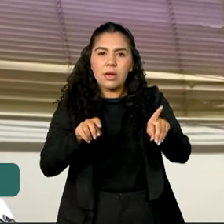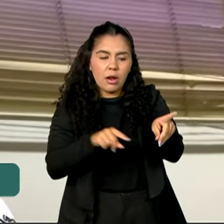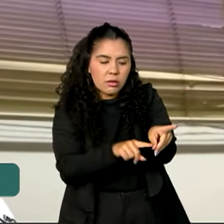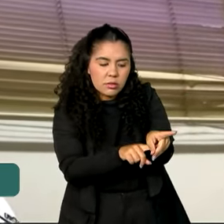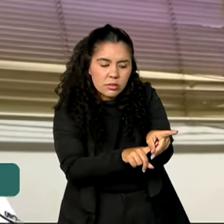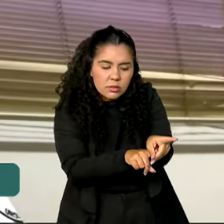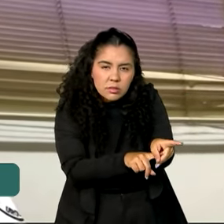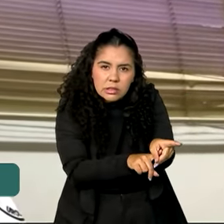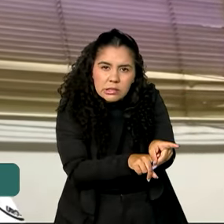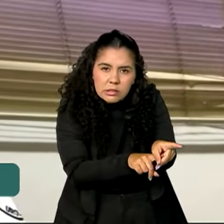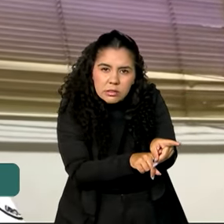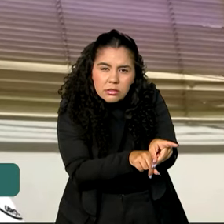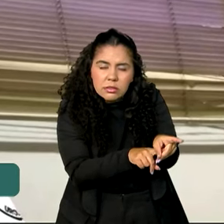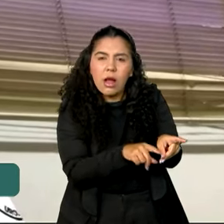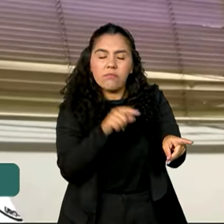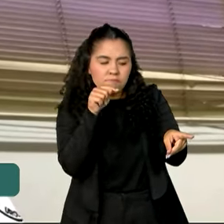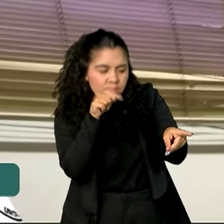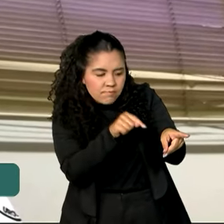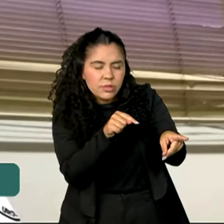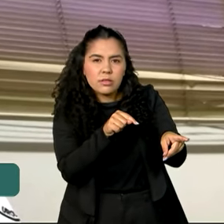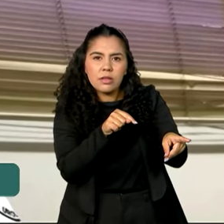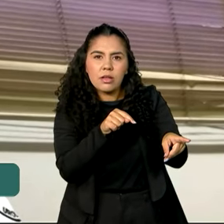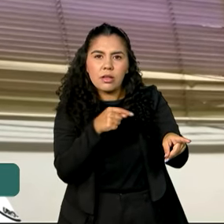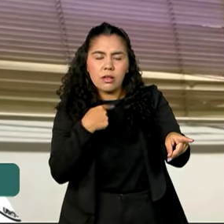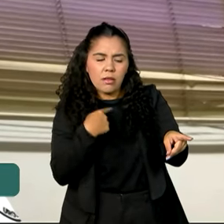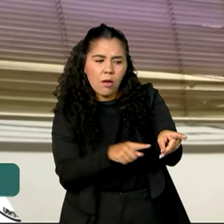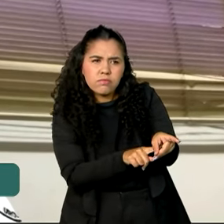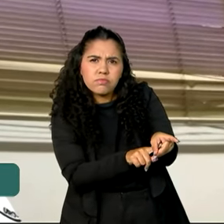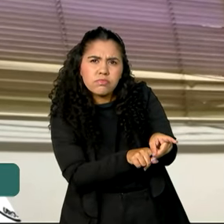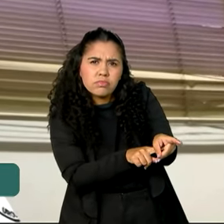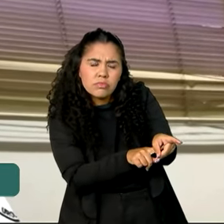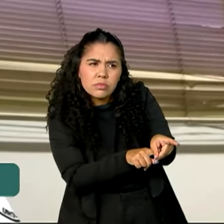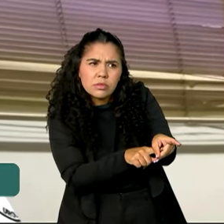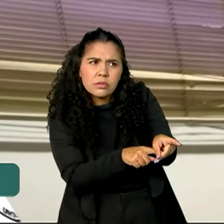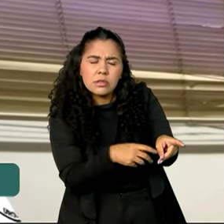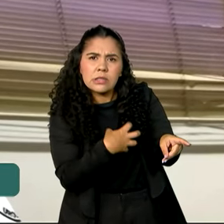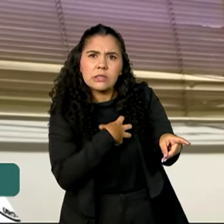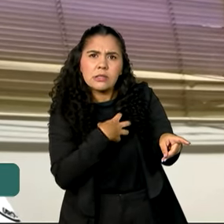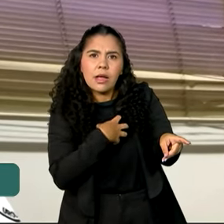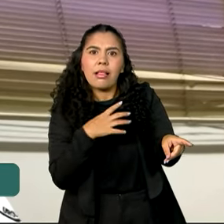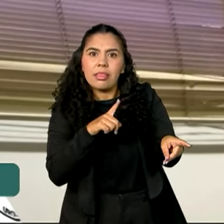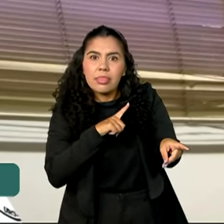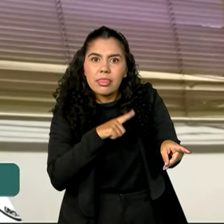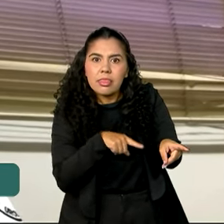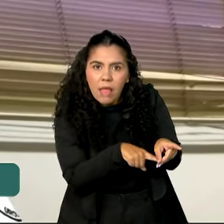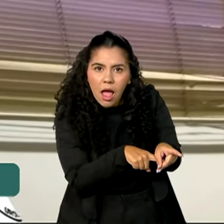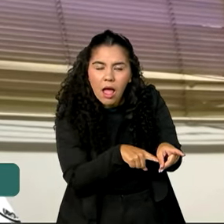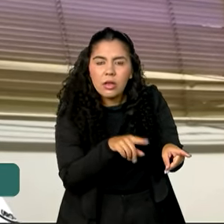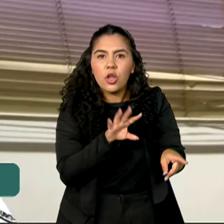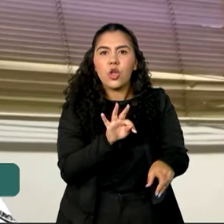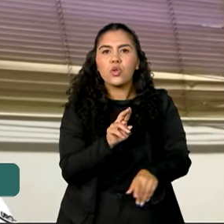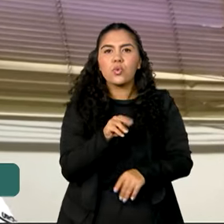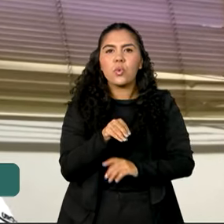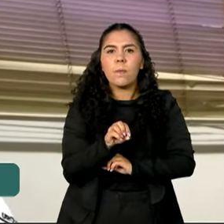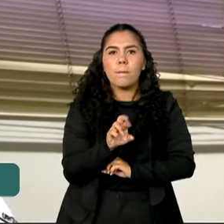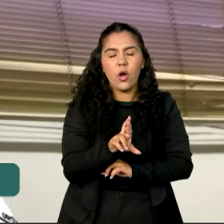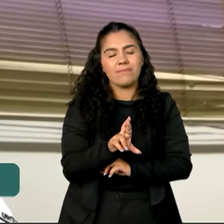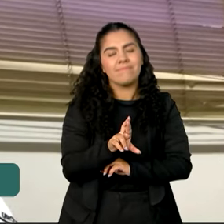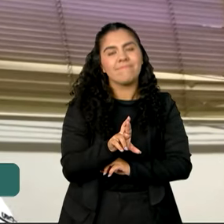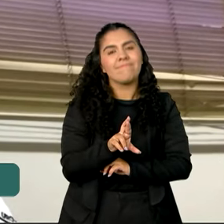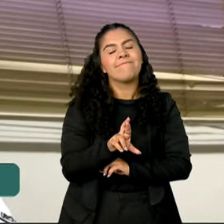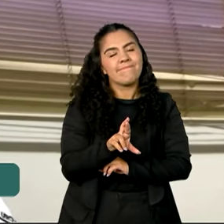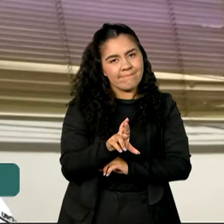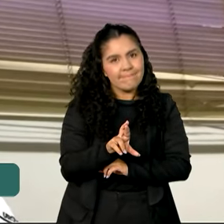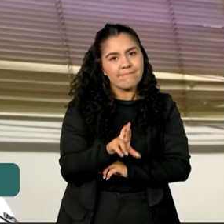questionamento, porque quando você consegue sentir o tumor no toque, normalmente o tumor já tem uma formação muito maior.